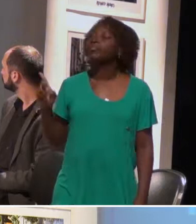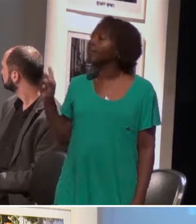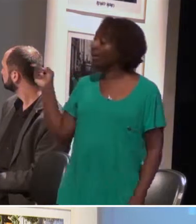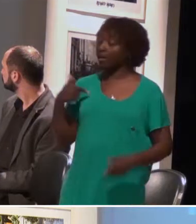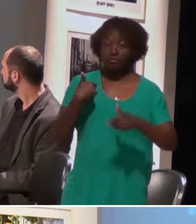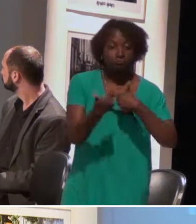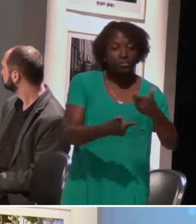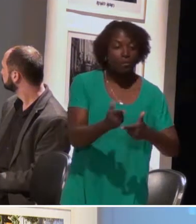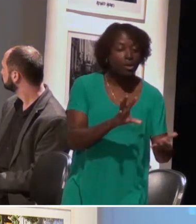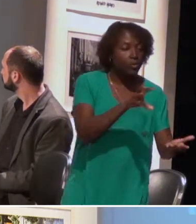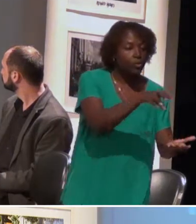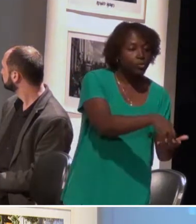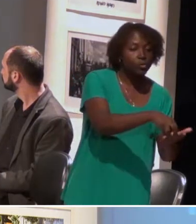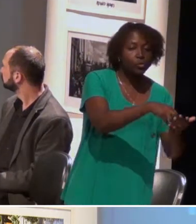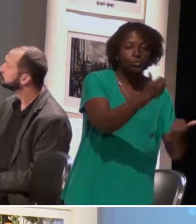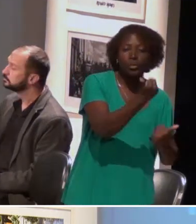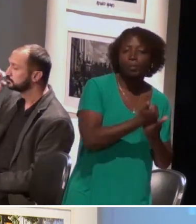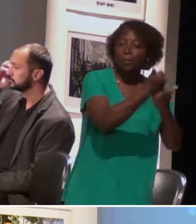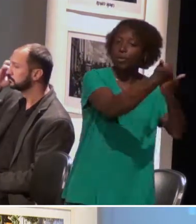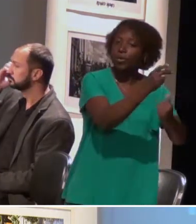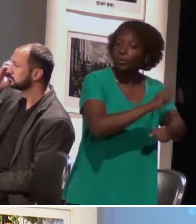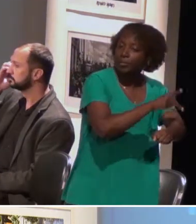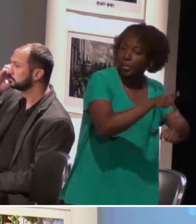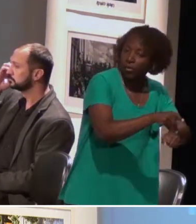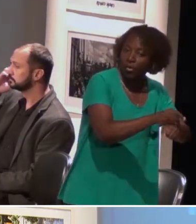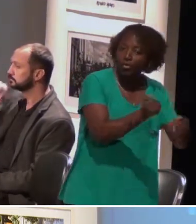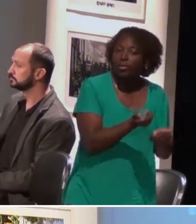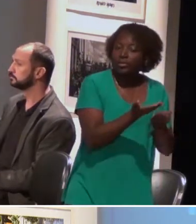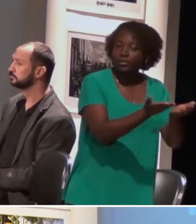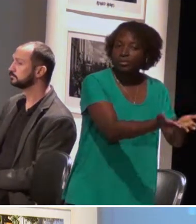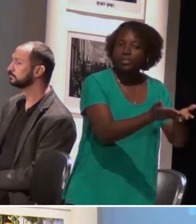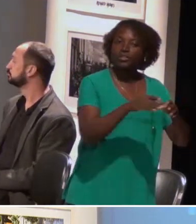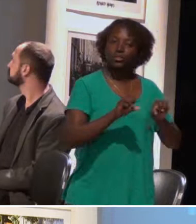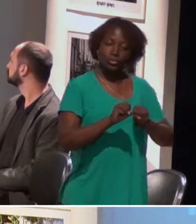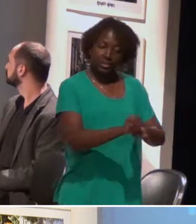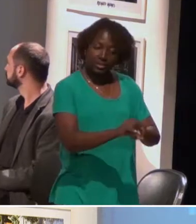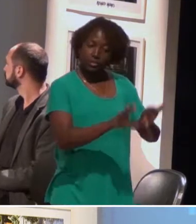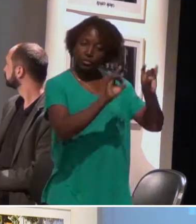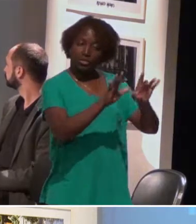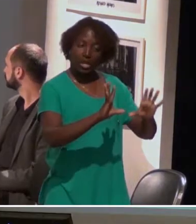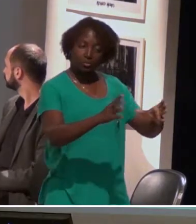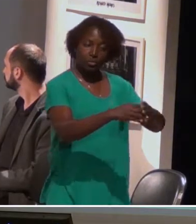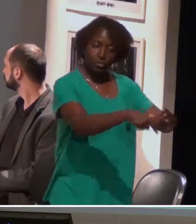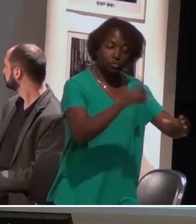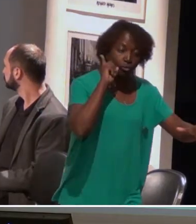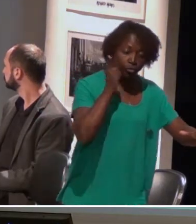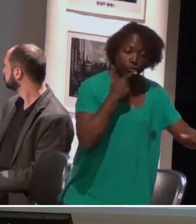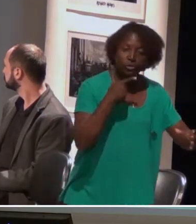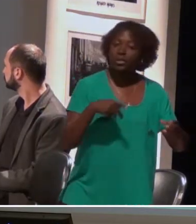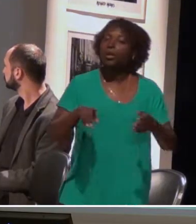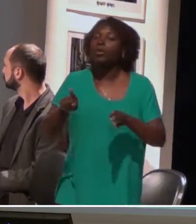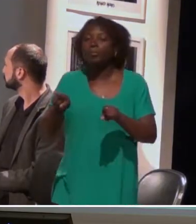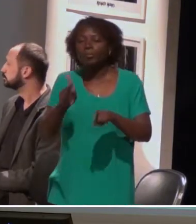ela trabalha no núcleo de apoio pedagógico, que faz o atendimento educacional especializado para os alunos surdos. A professora